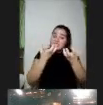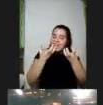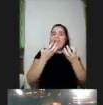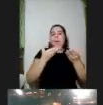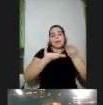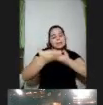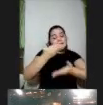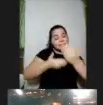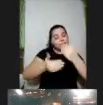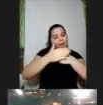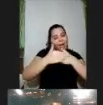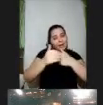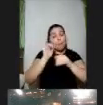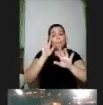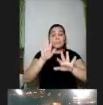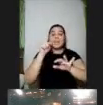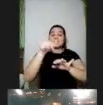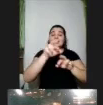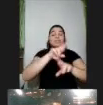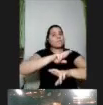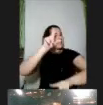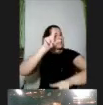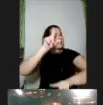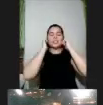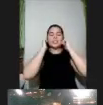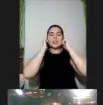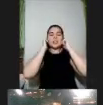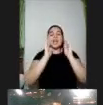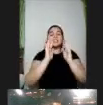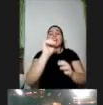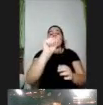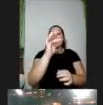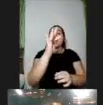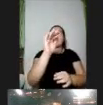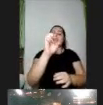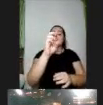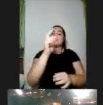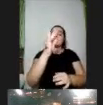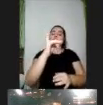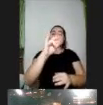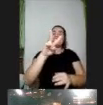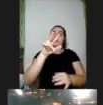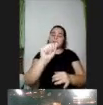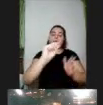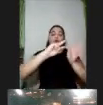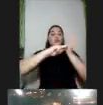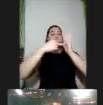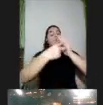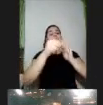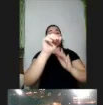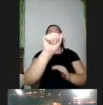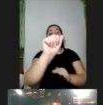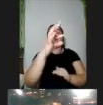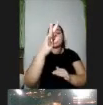afeto e tal mas essa rede afetiva afetiva aí é no sentido de afetar de nos afetar a gente só aprende aquilo que nos